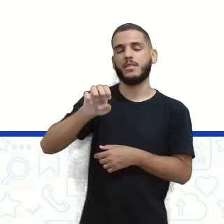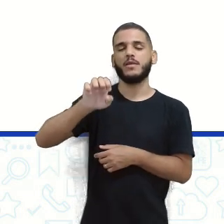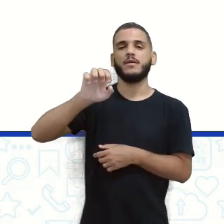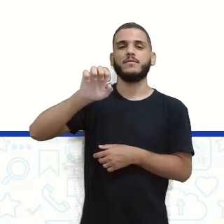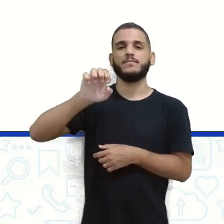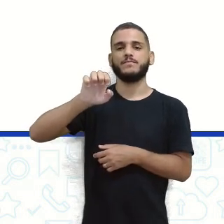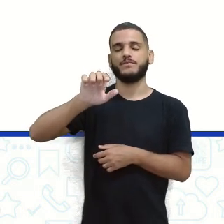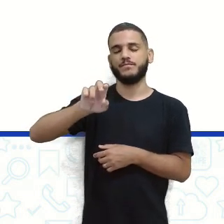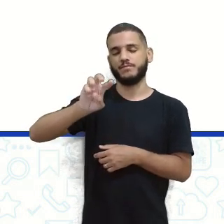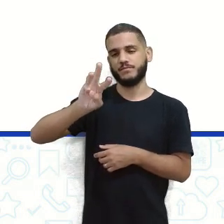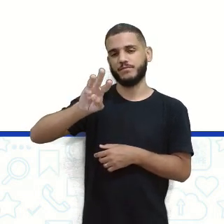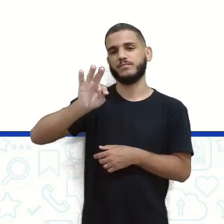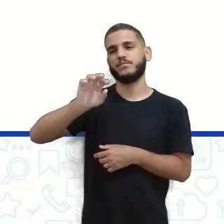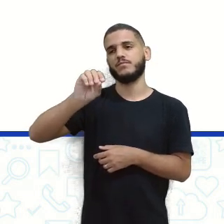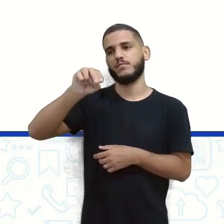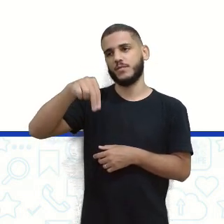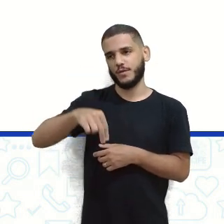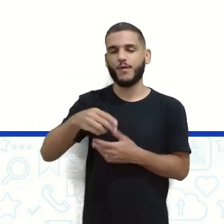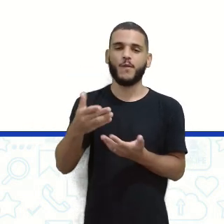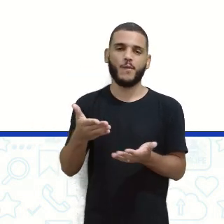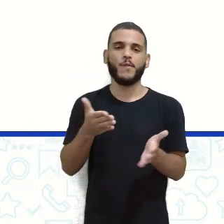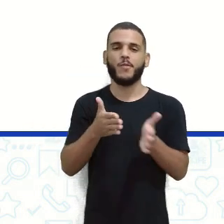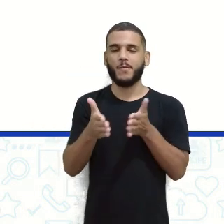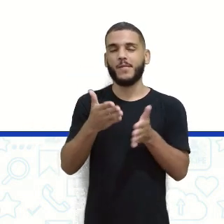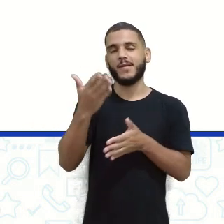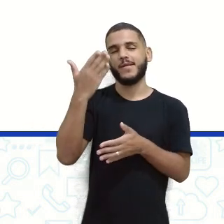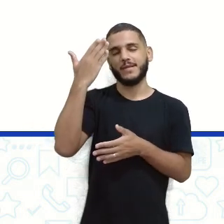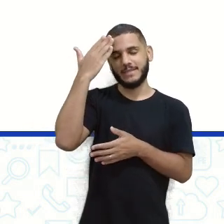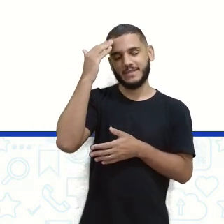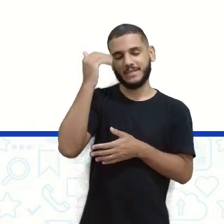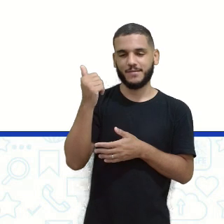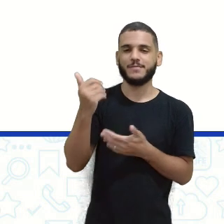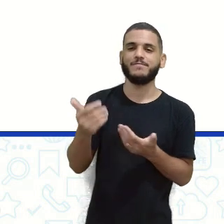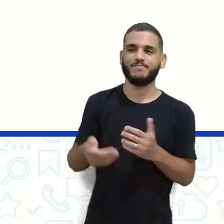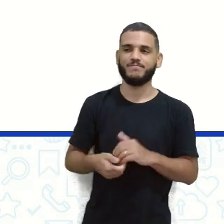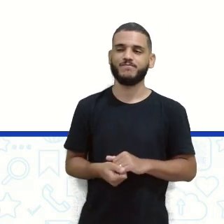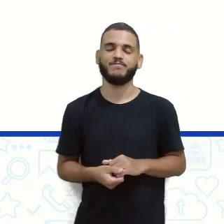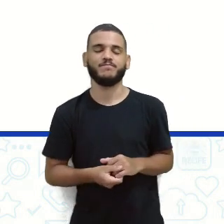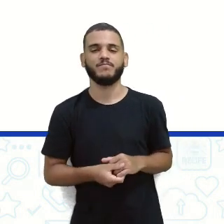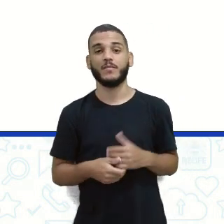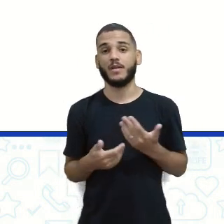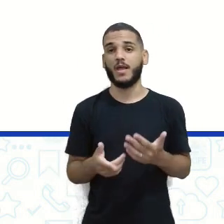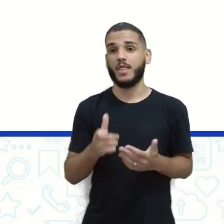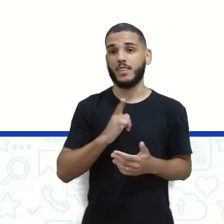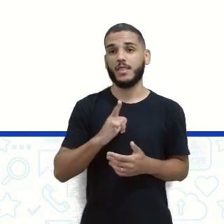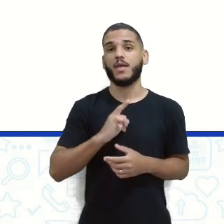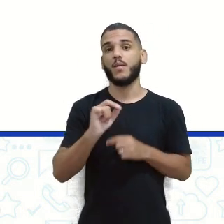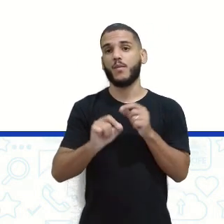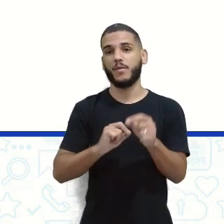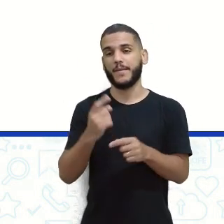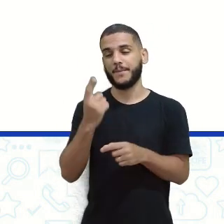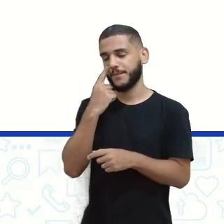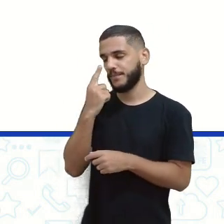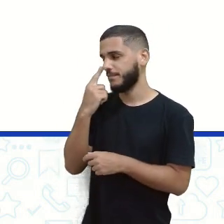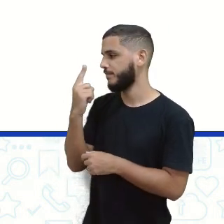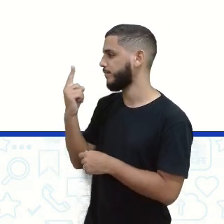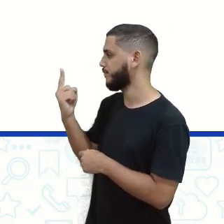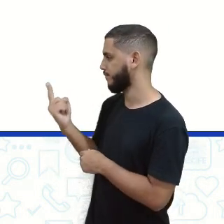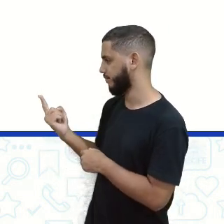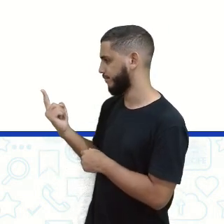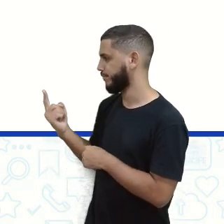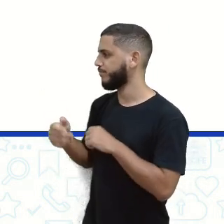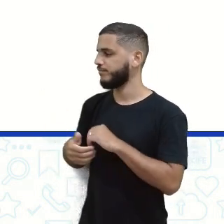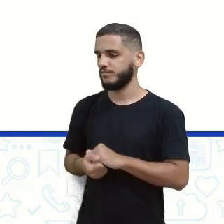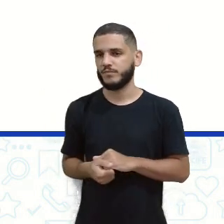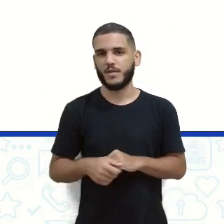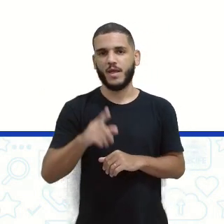sua sapiência, né, porque ali era sábio. Então, temos esse disco aí, gente. Esse disco é o seguinte,